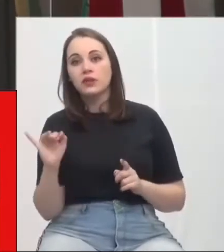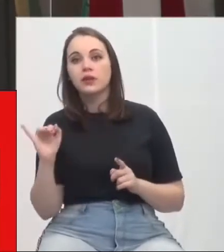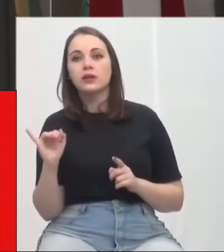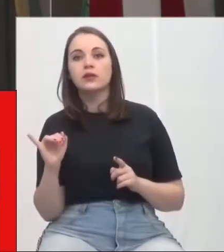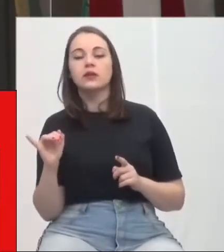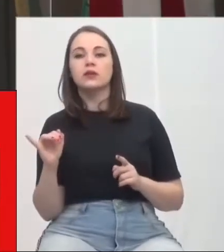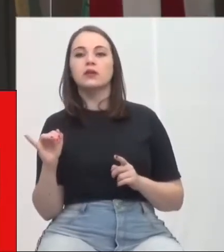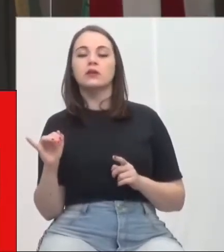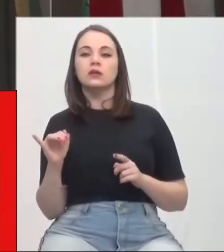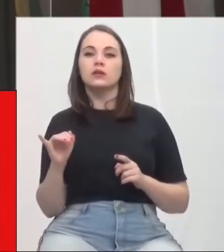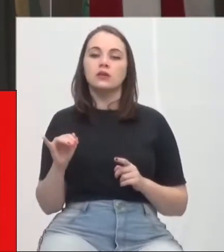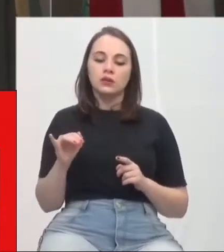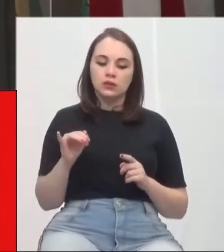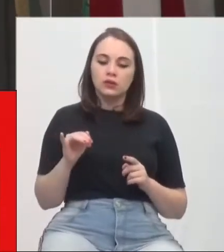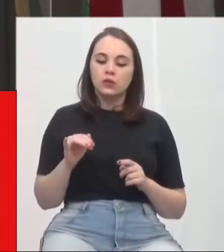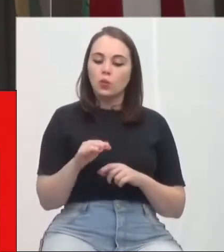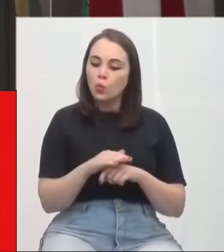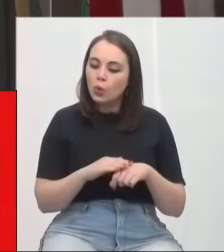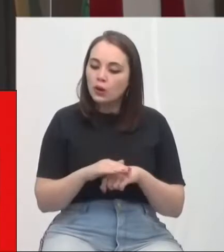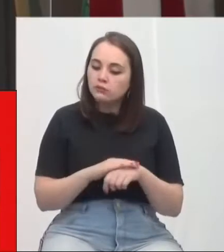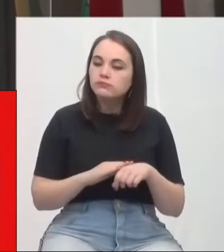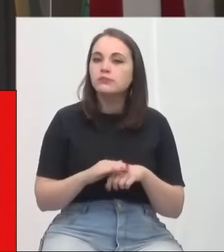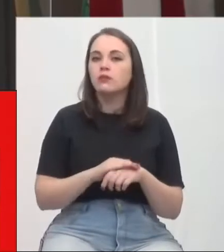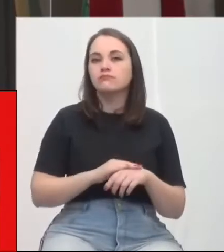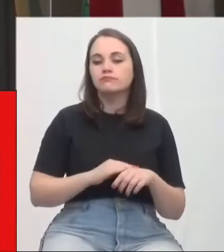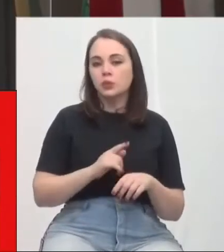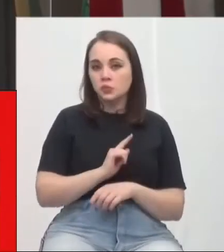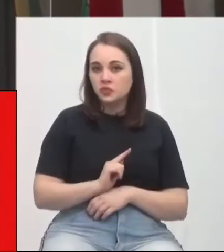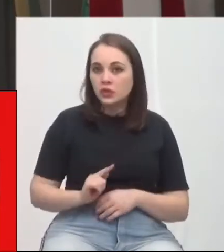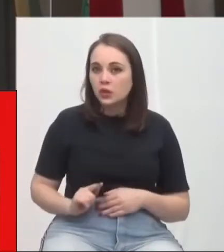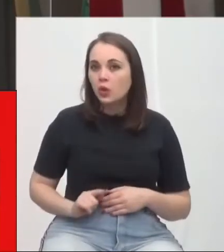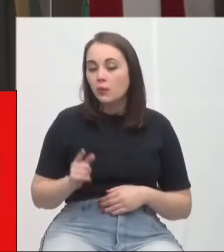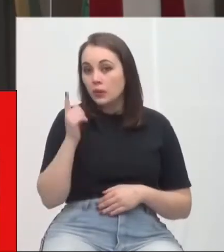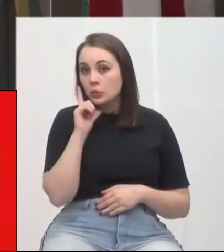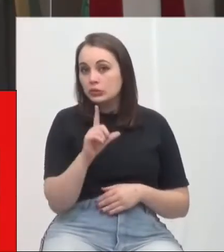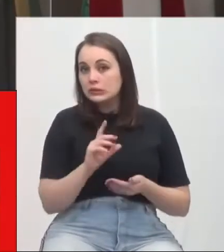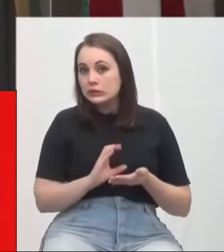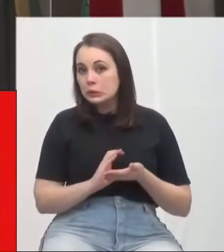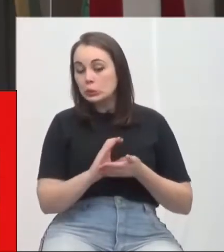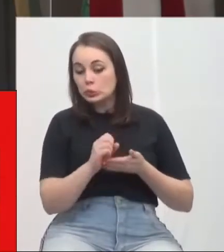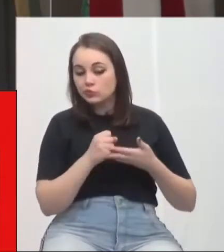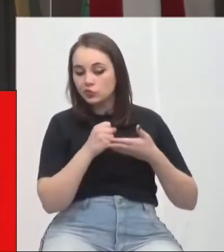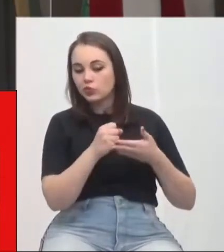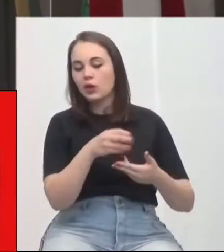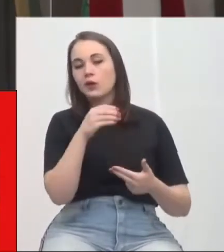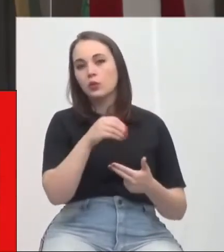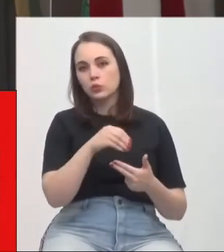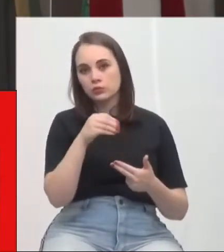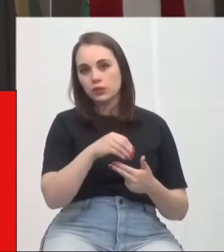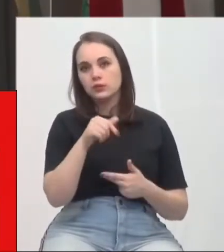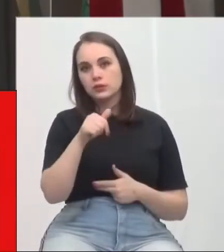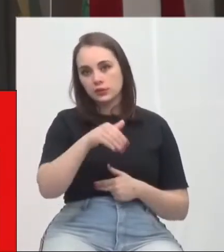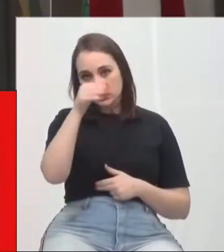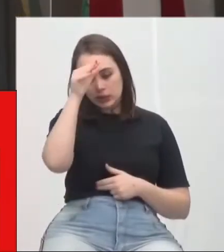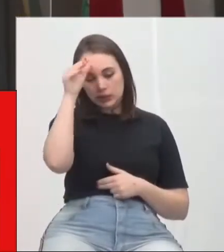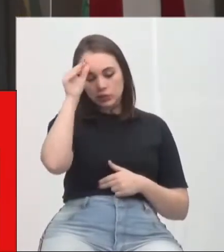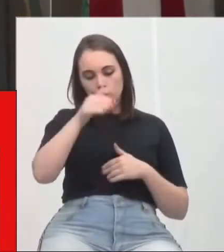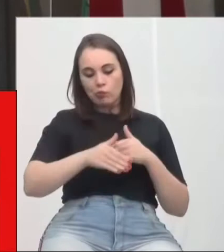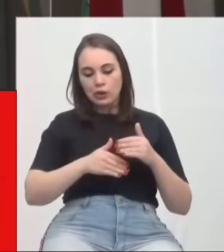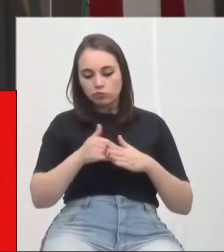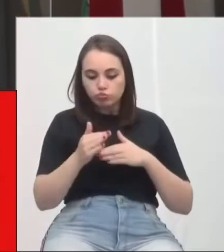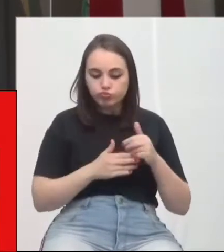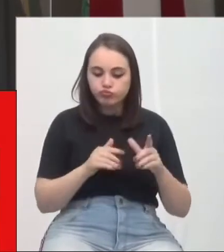viabilizar junto ao governo do Estado a trazer recursos para ajudar a universidade na construção,